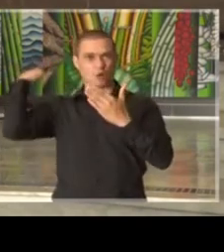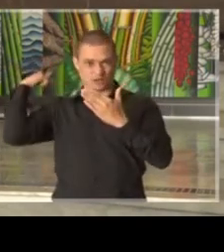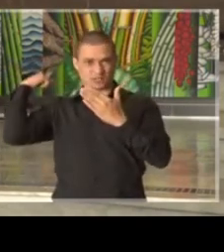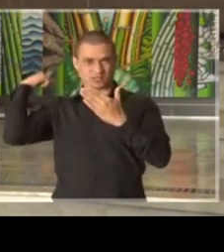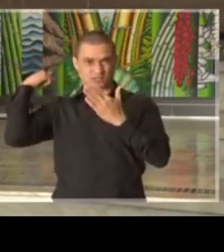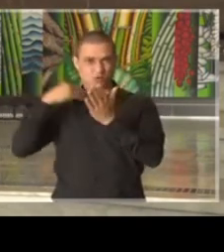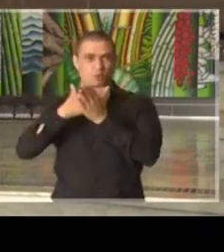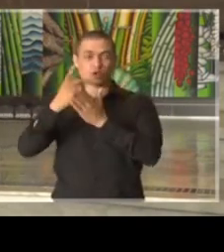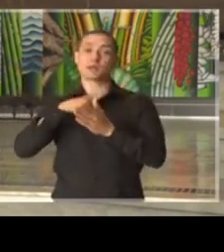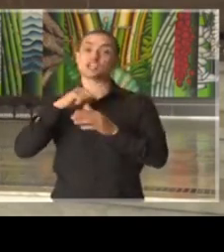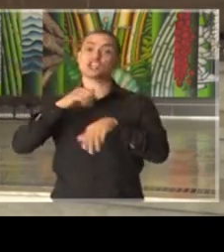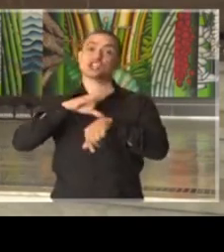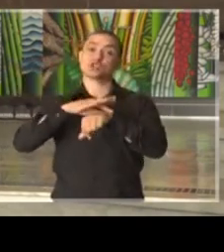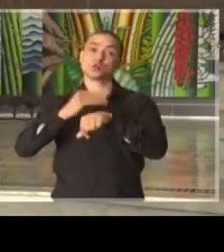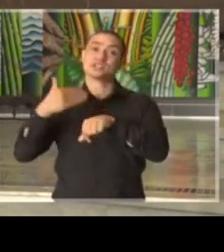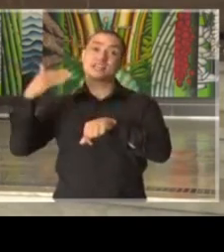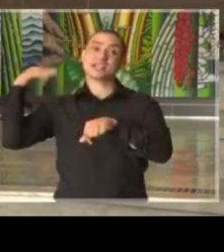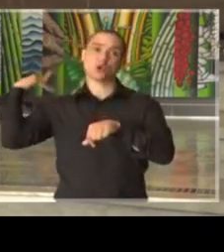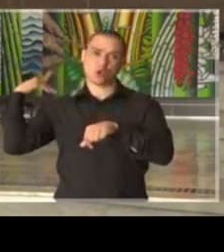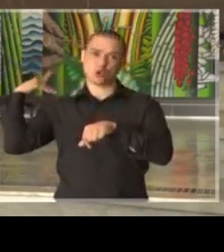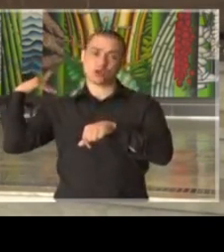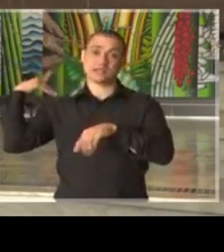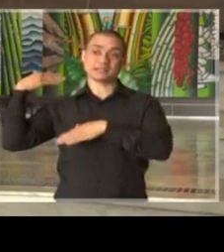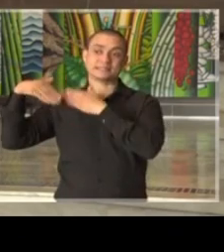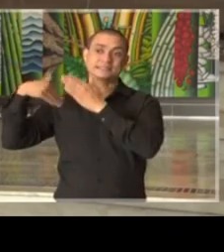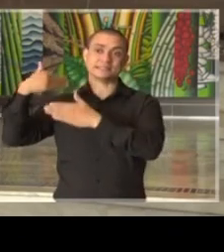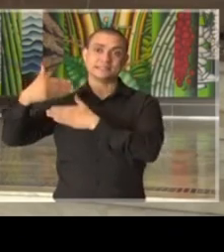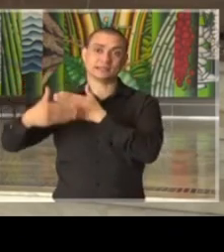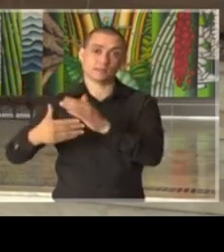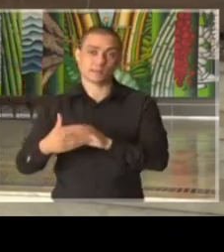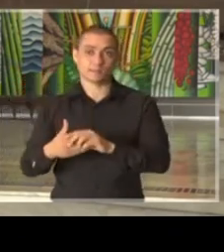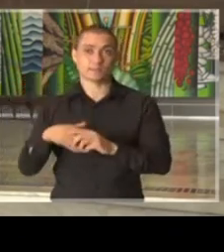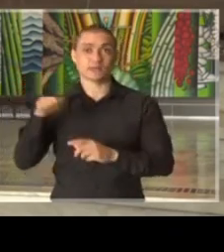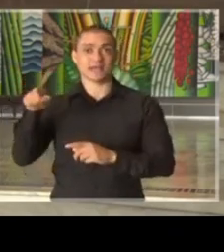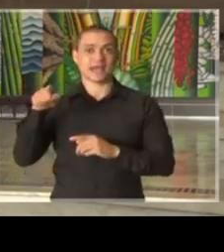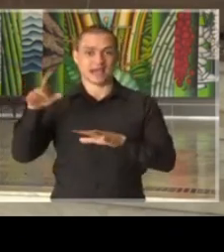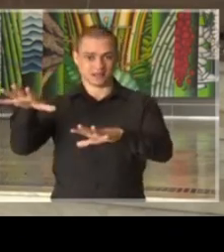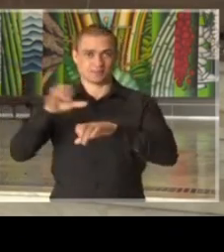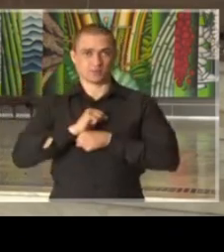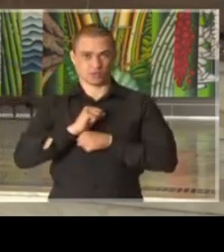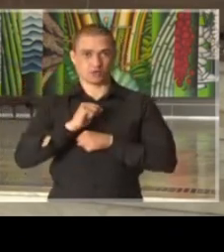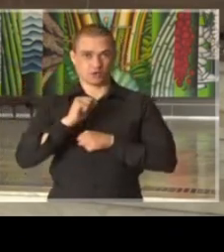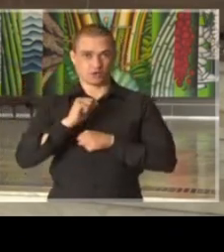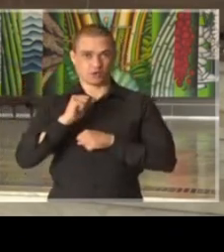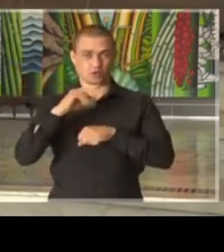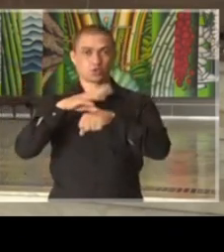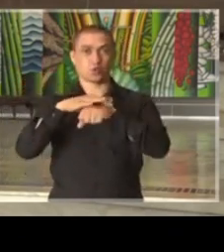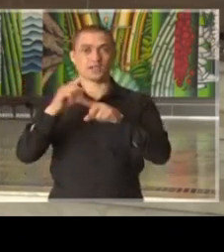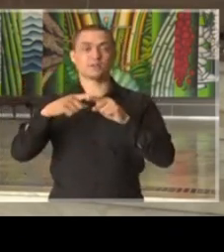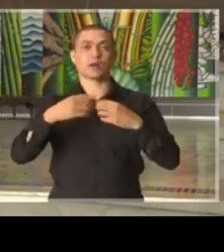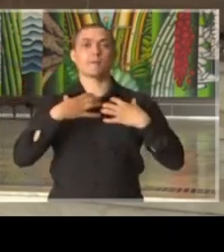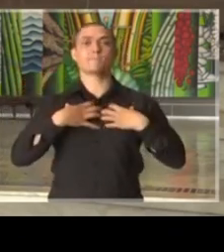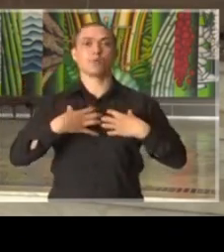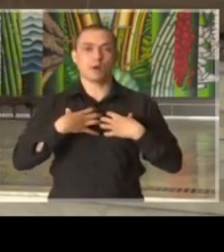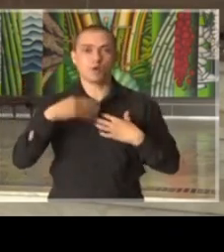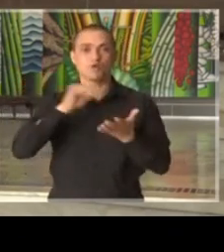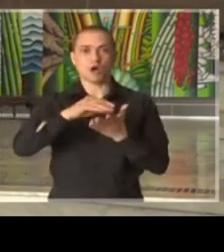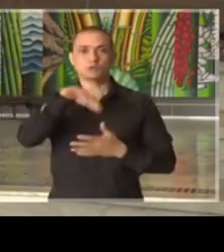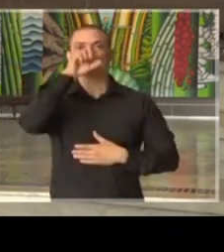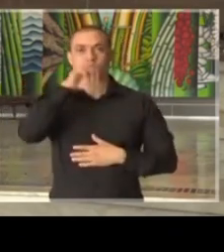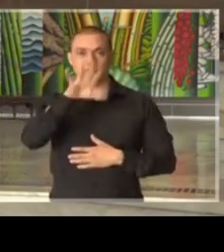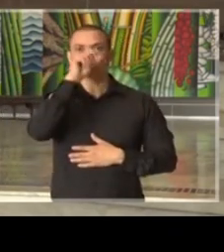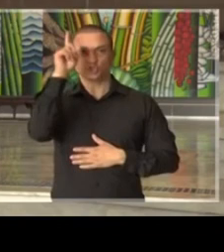comorbidades e teria sido acometida por insuficiência pulmonar e respiratória